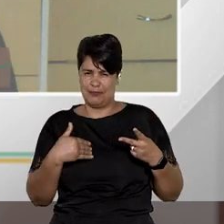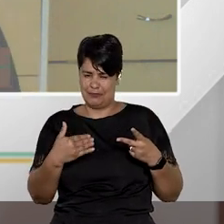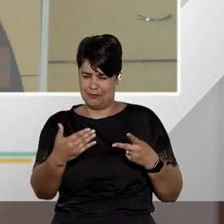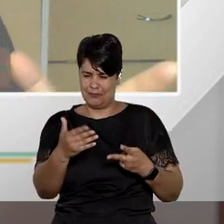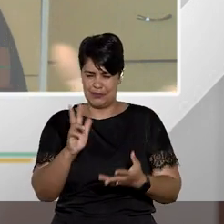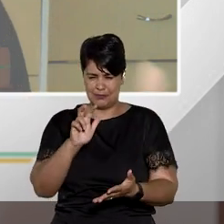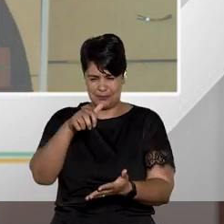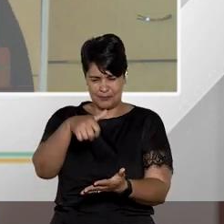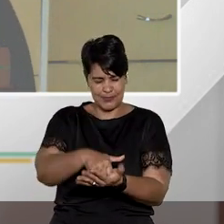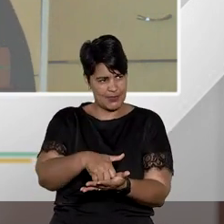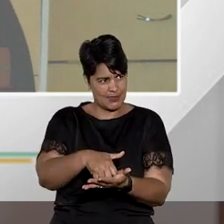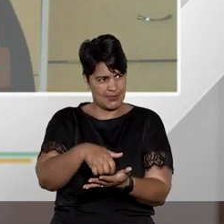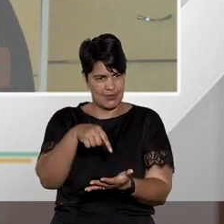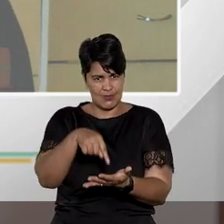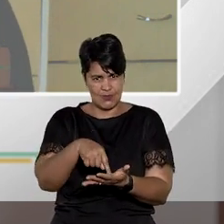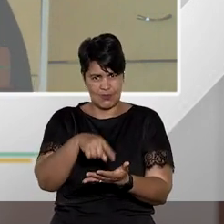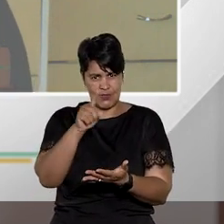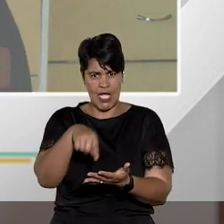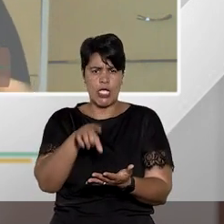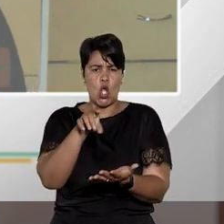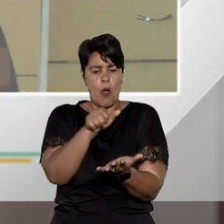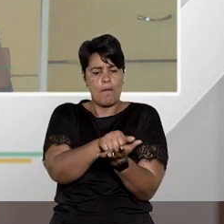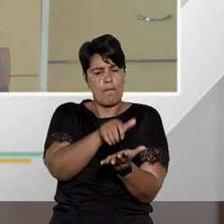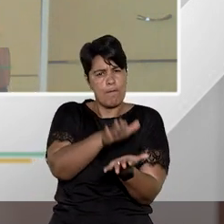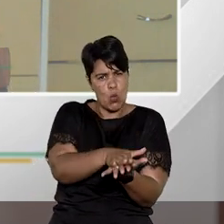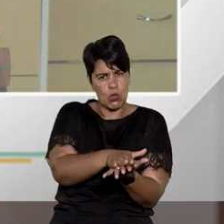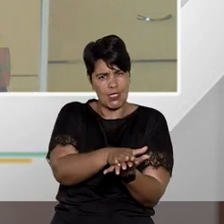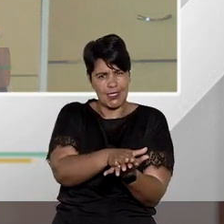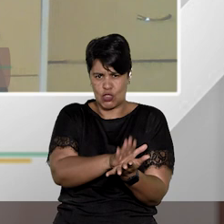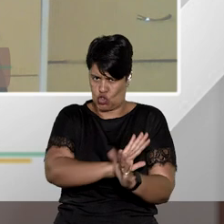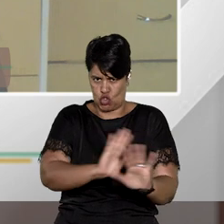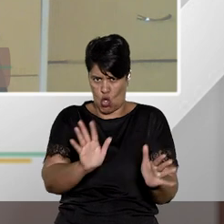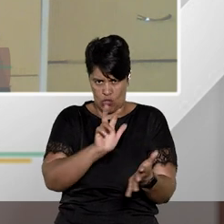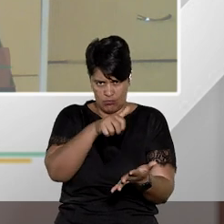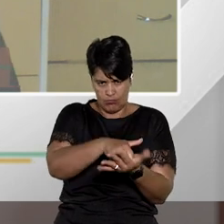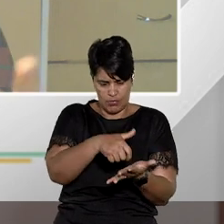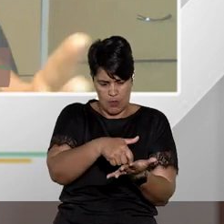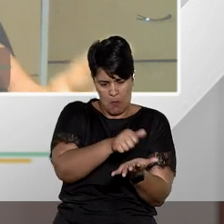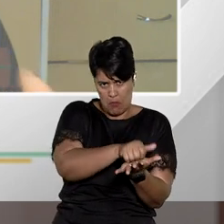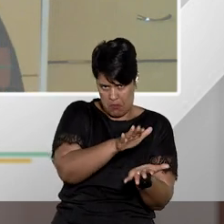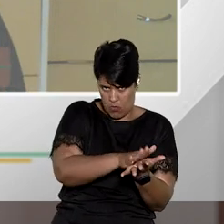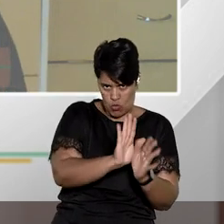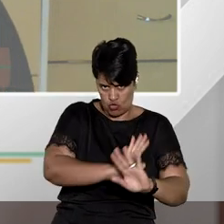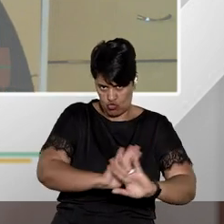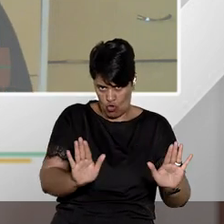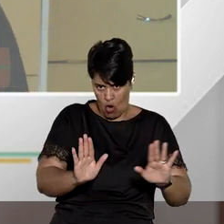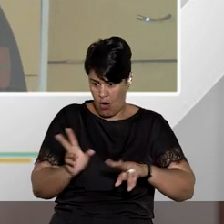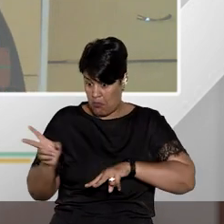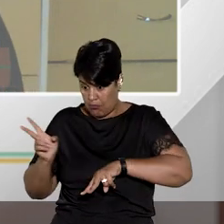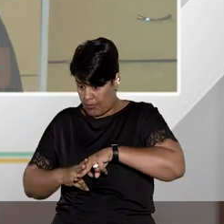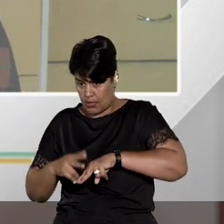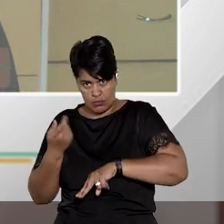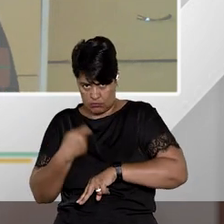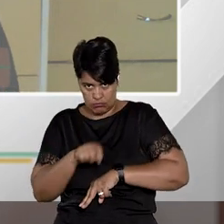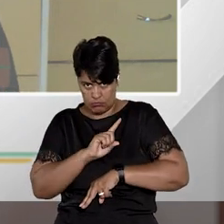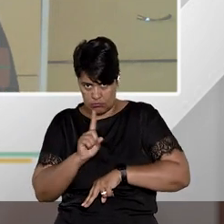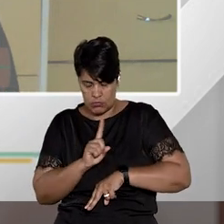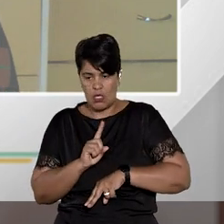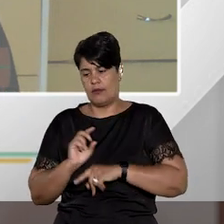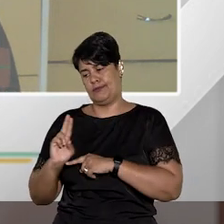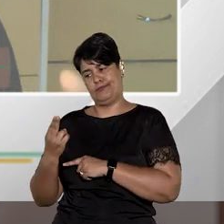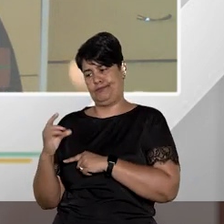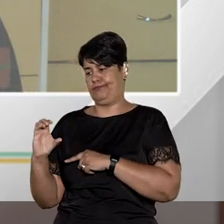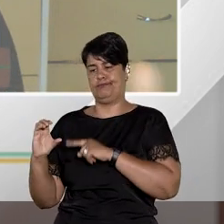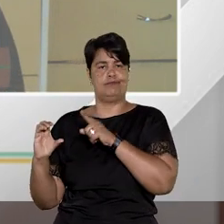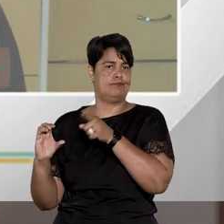ou quando o crime só prevê a pena de multa porque se ele só prevê a pena de multa não tem risco nenhum dessa pessoa ser